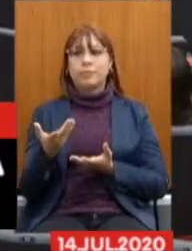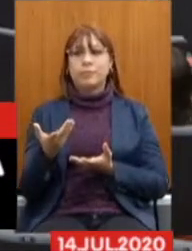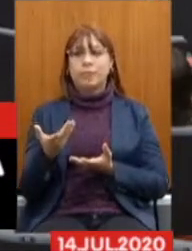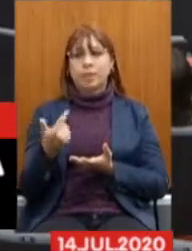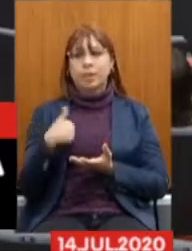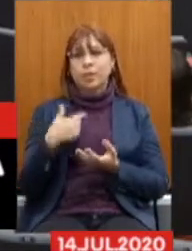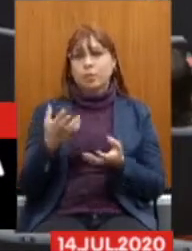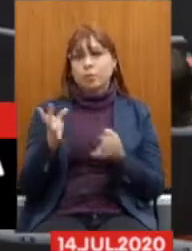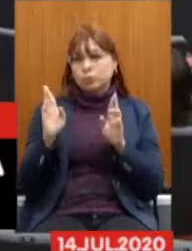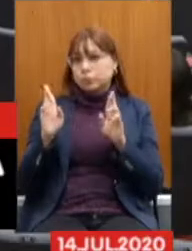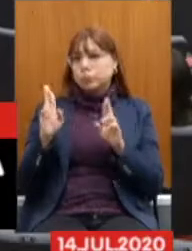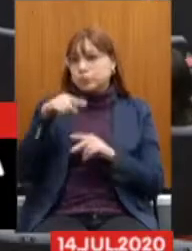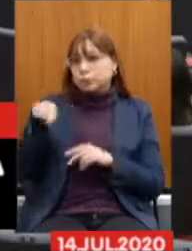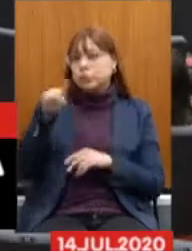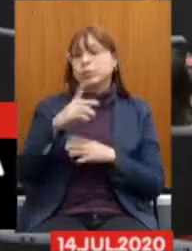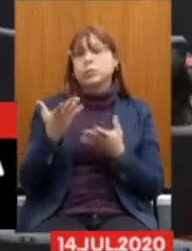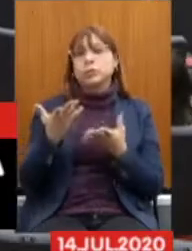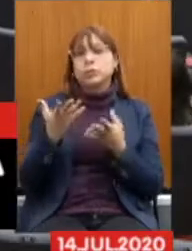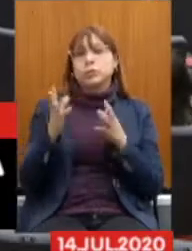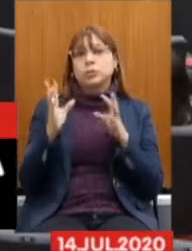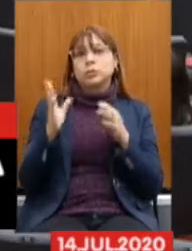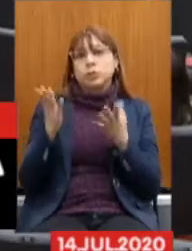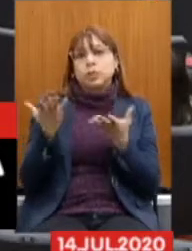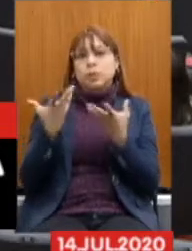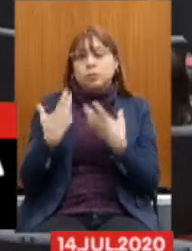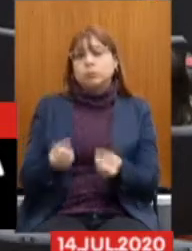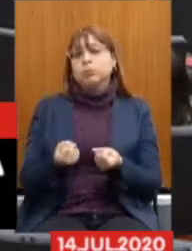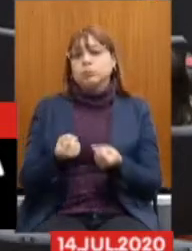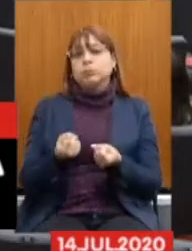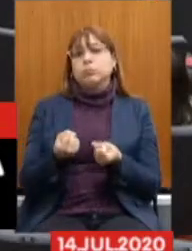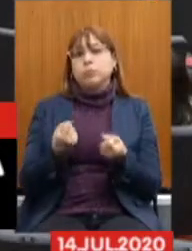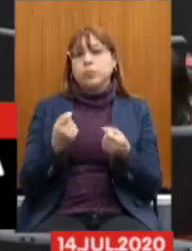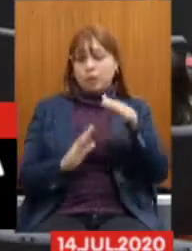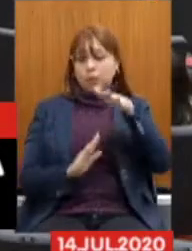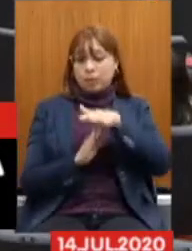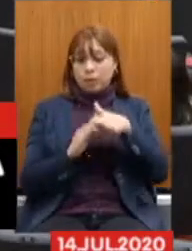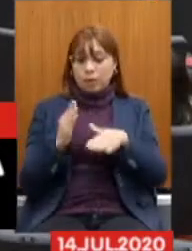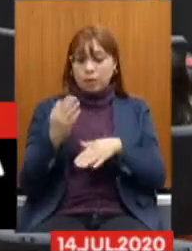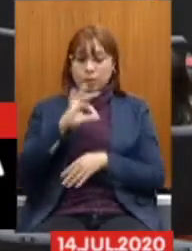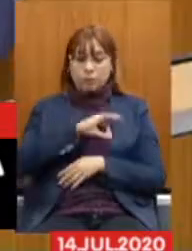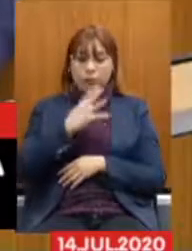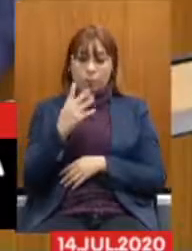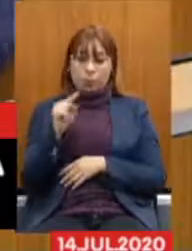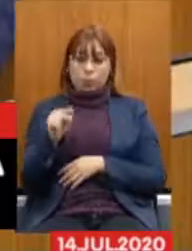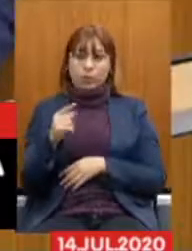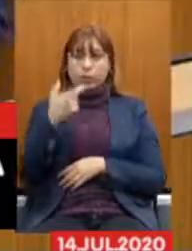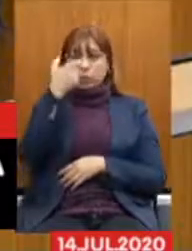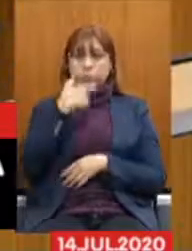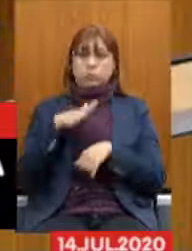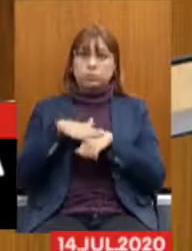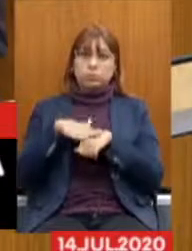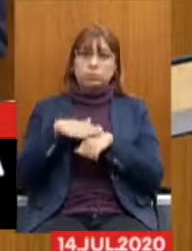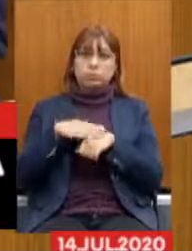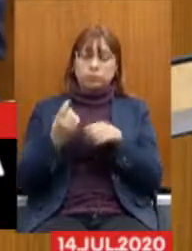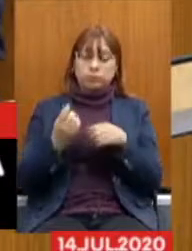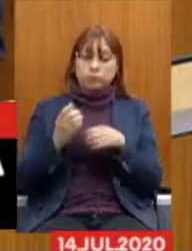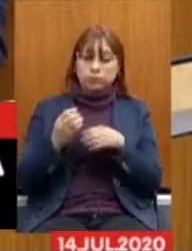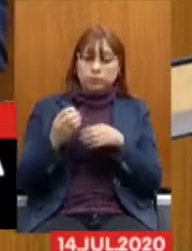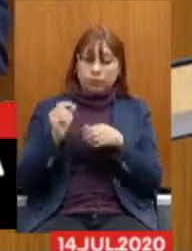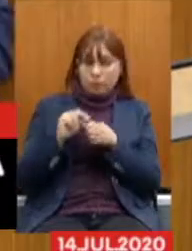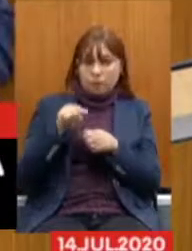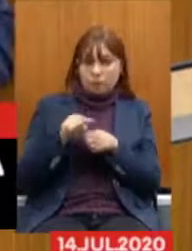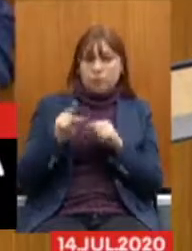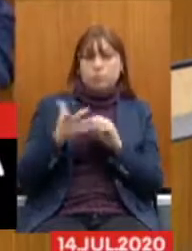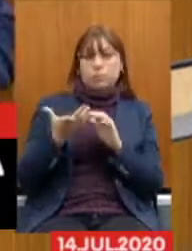casa que aprovasse. Até quatro salários mínimos não vão mexer em ninguém. É de minha autoria. E quando ele fala também